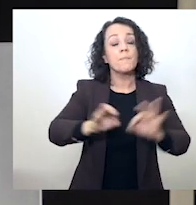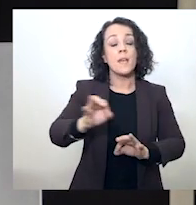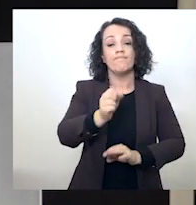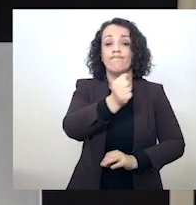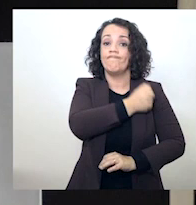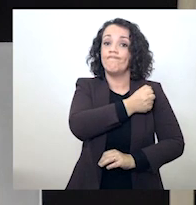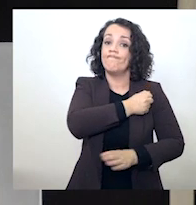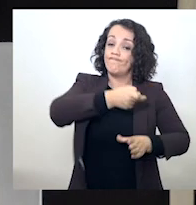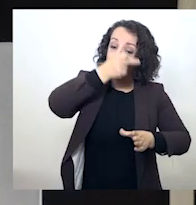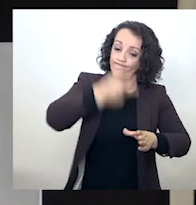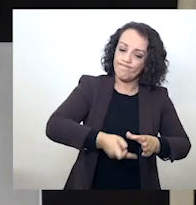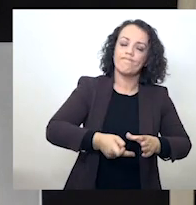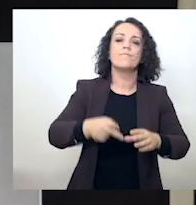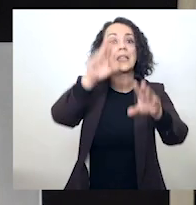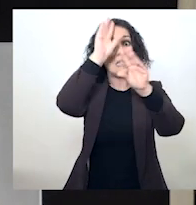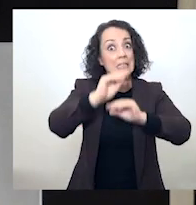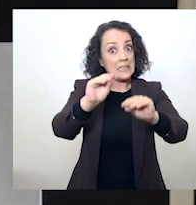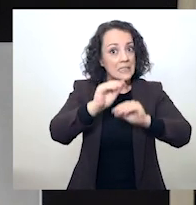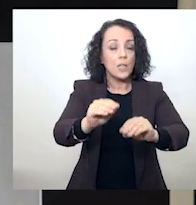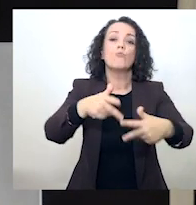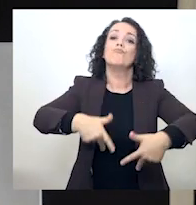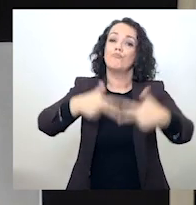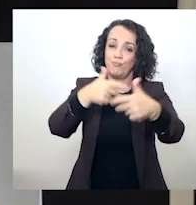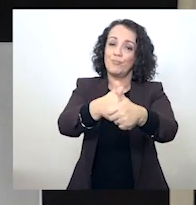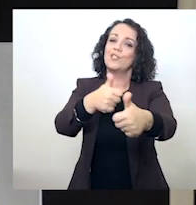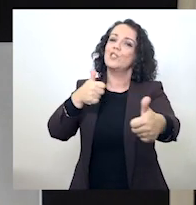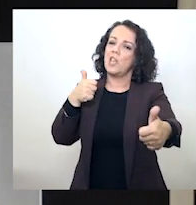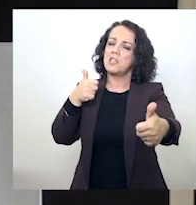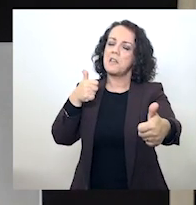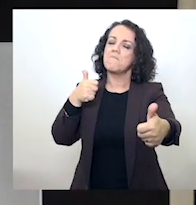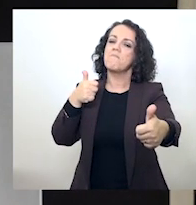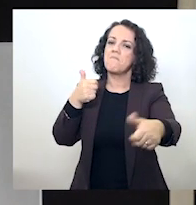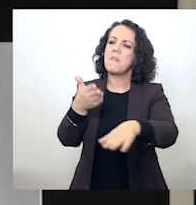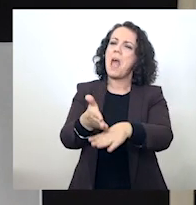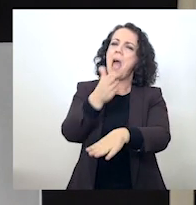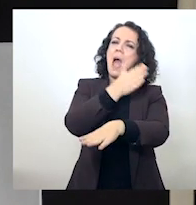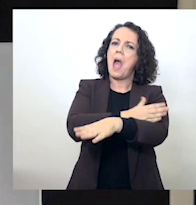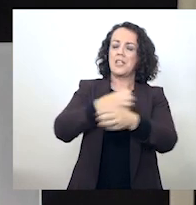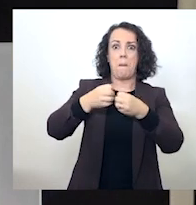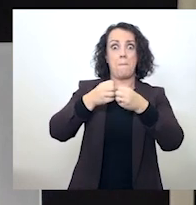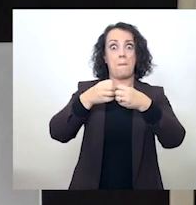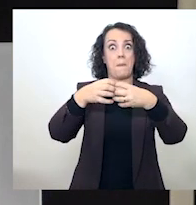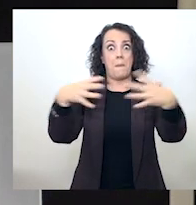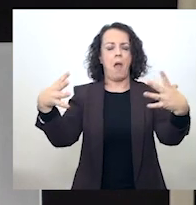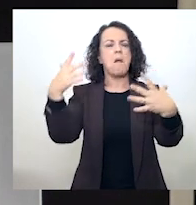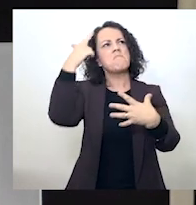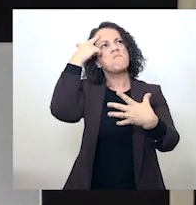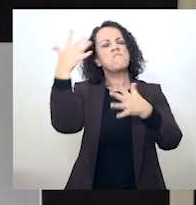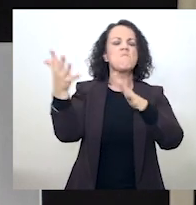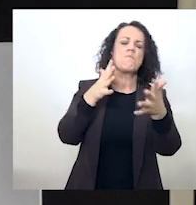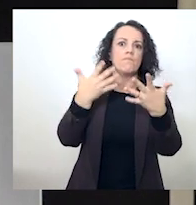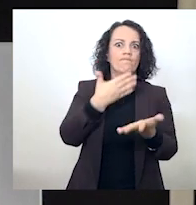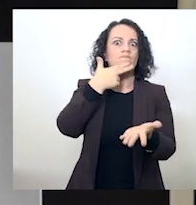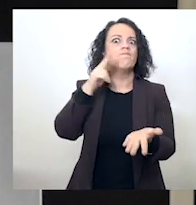ensino à distância mais duradouros do que se pensava antes desta escalada. Temos de,